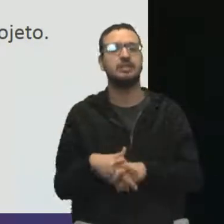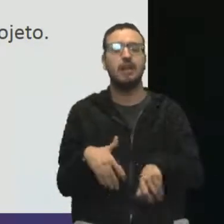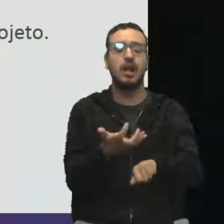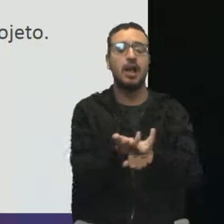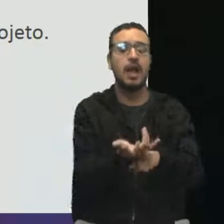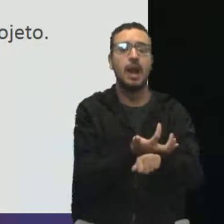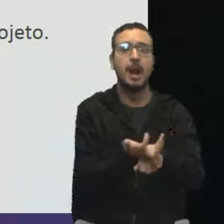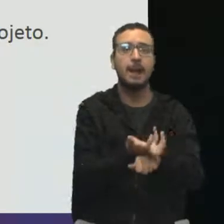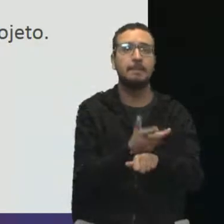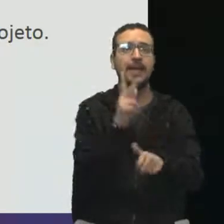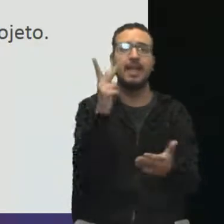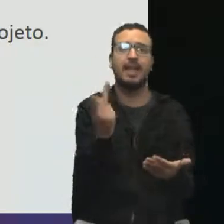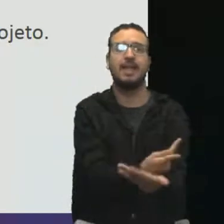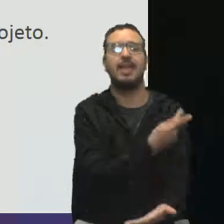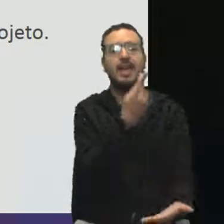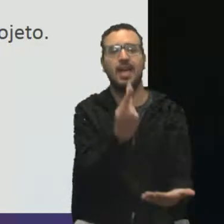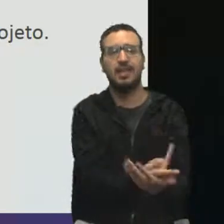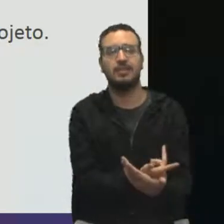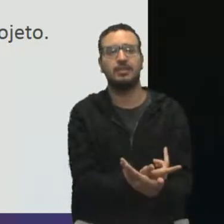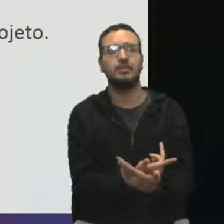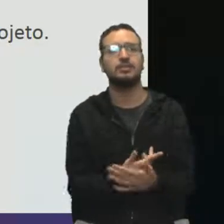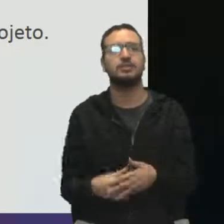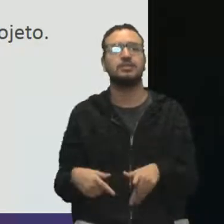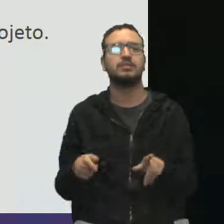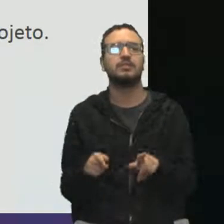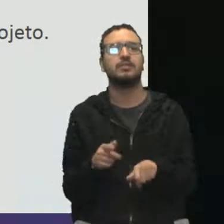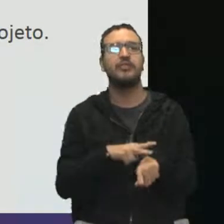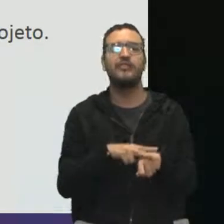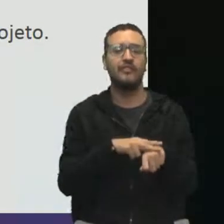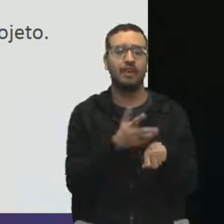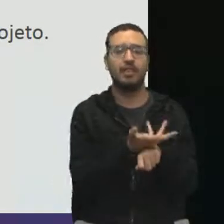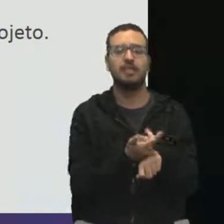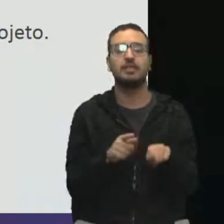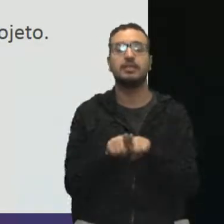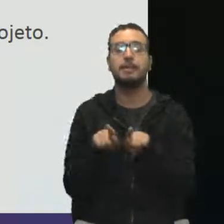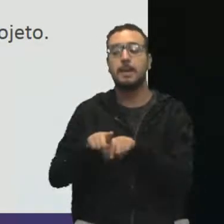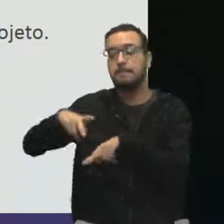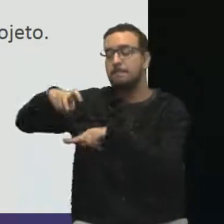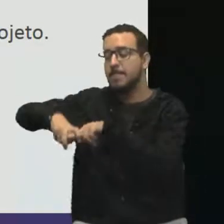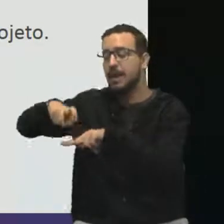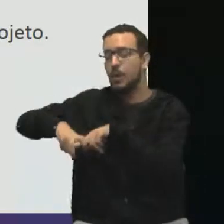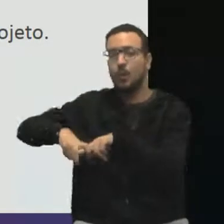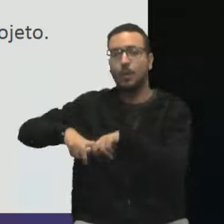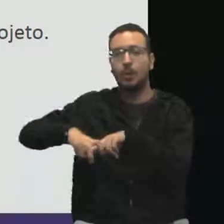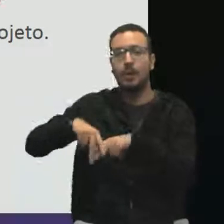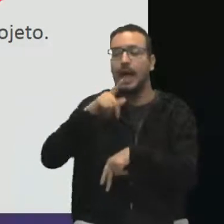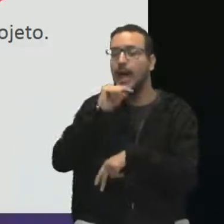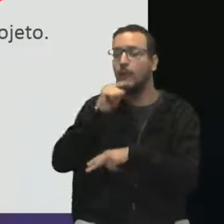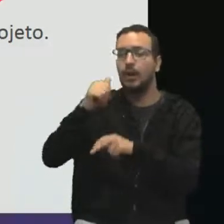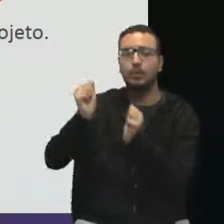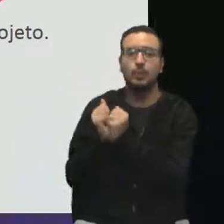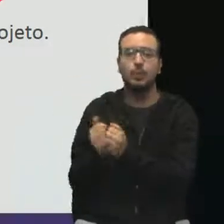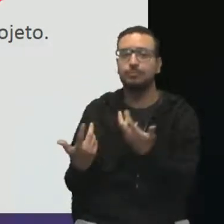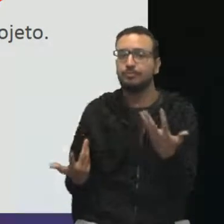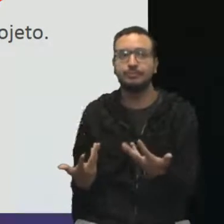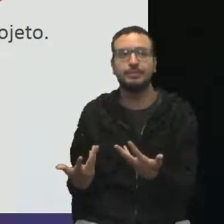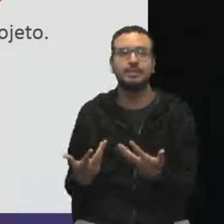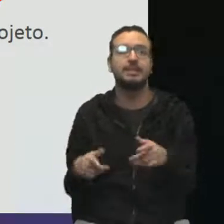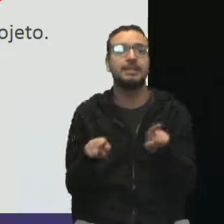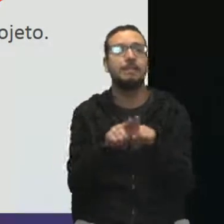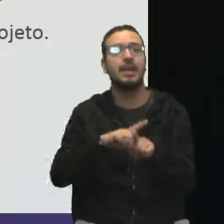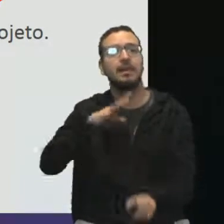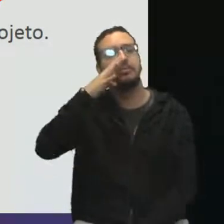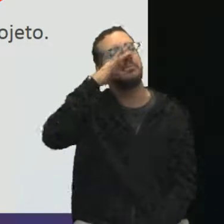gramado está todo errado. O pessoal colocou banco no lugar de bebedor. As pessoas estão se acusando. Ah, foi o João.